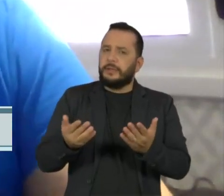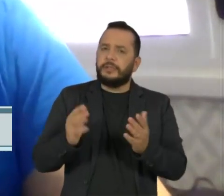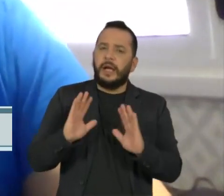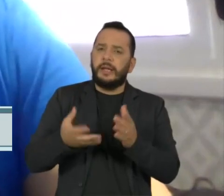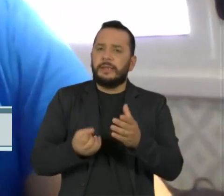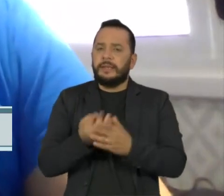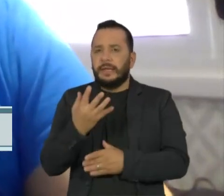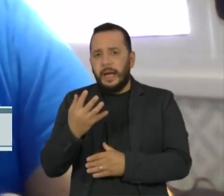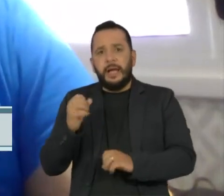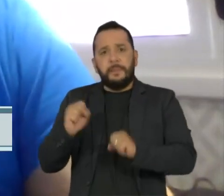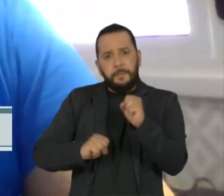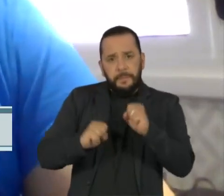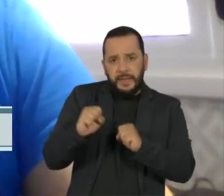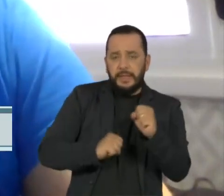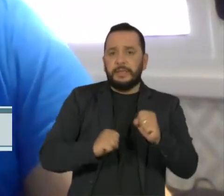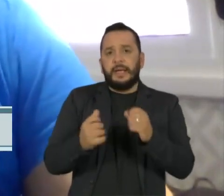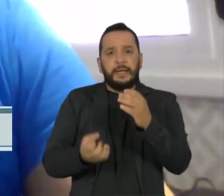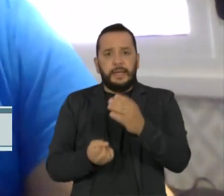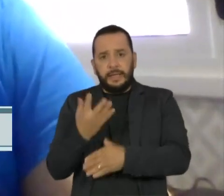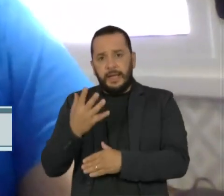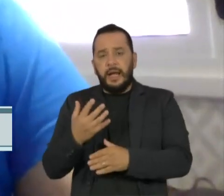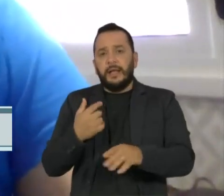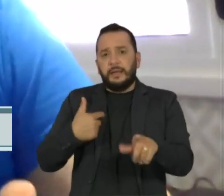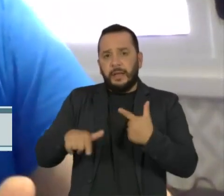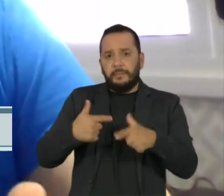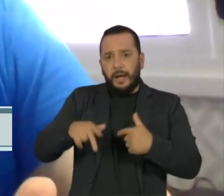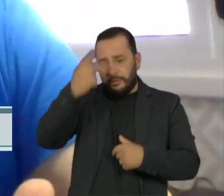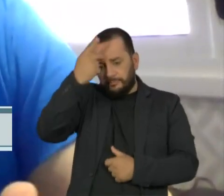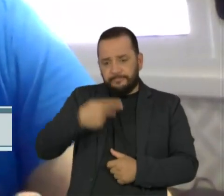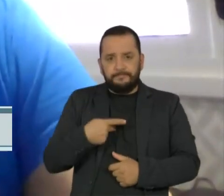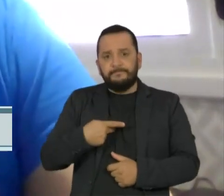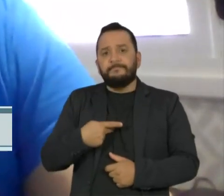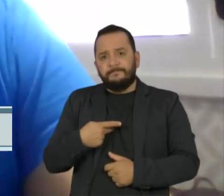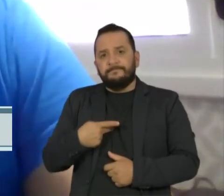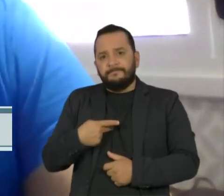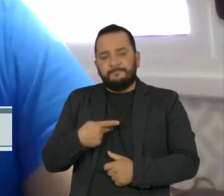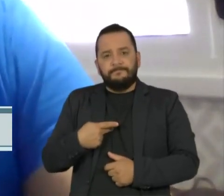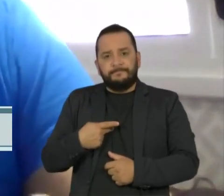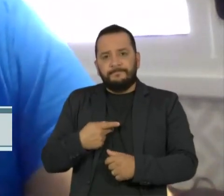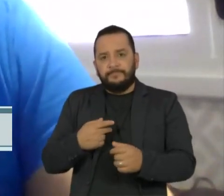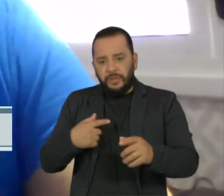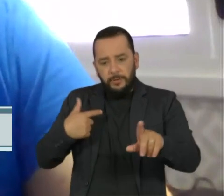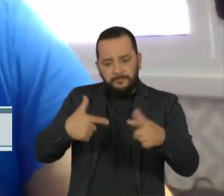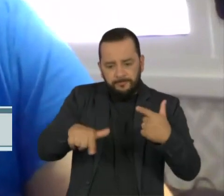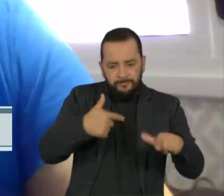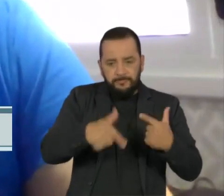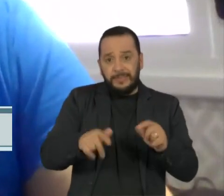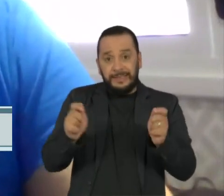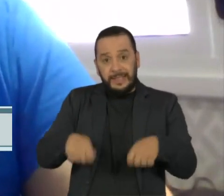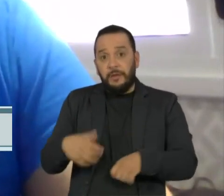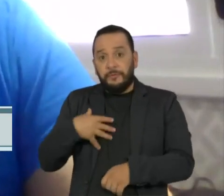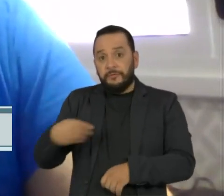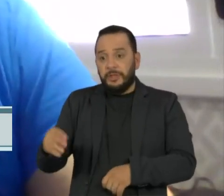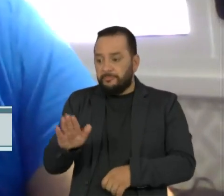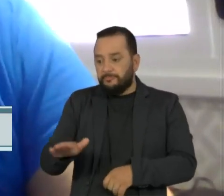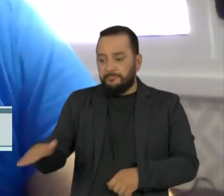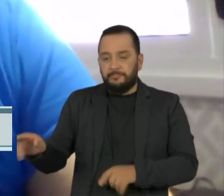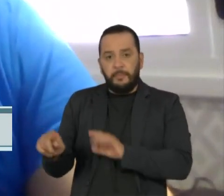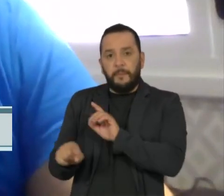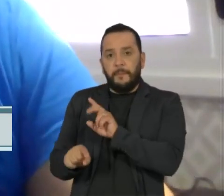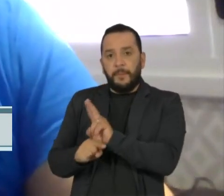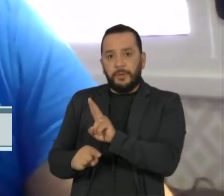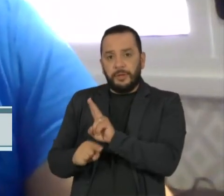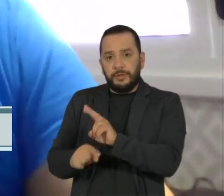por outros caminhos, para que, então, os filhos estejam protegidos, né? As crianças e os adolescentes estejam protegidos.